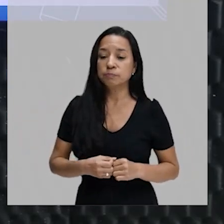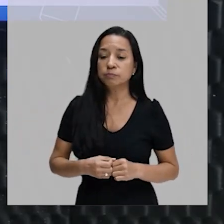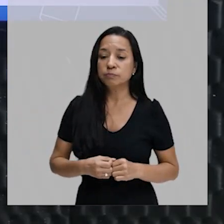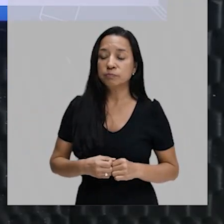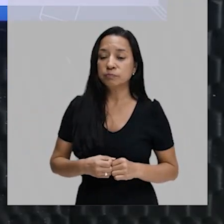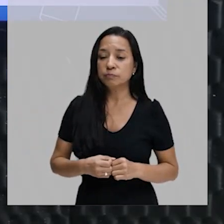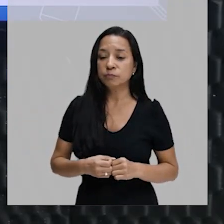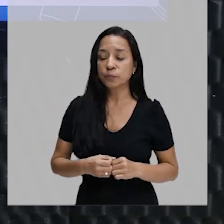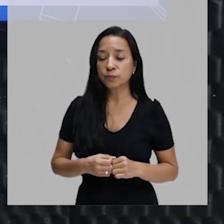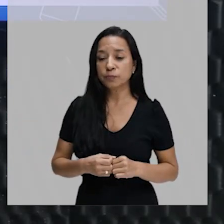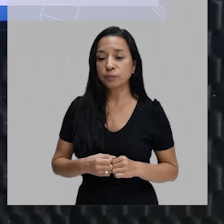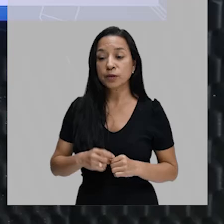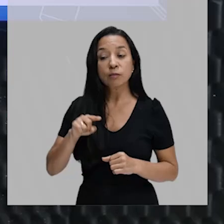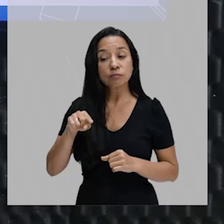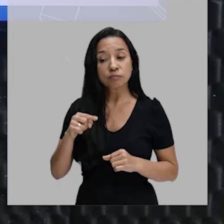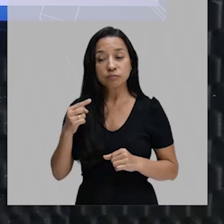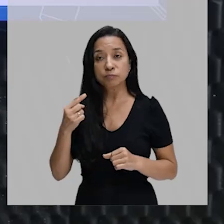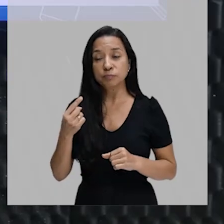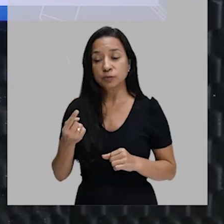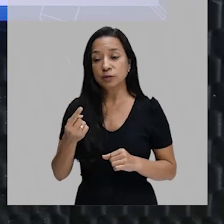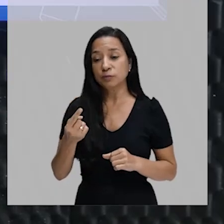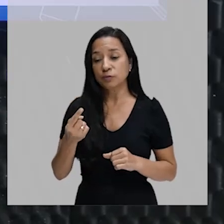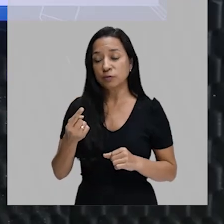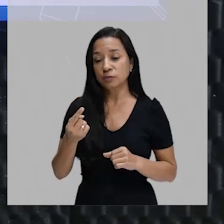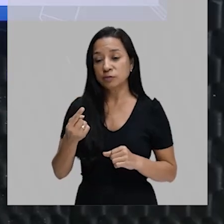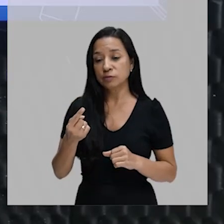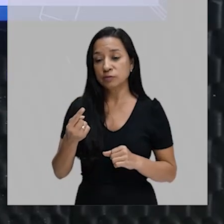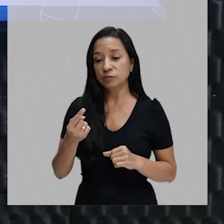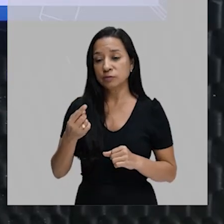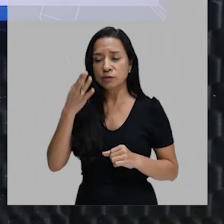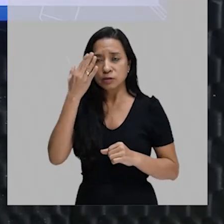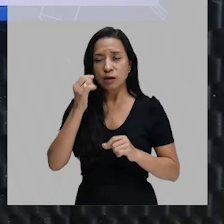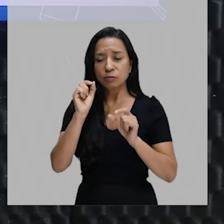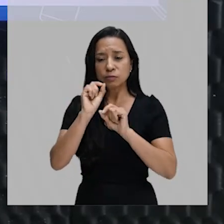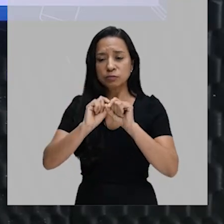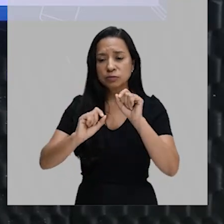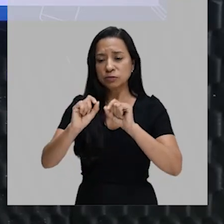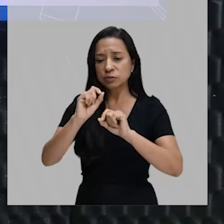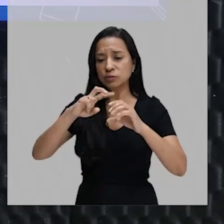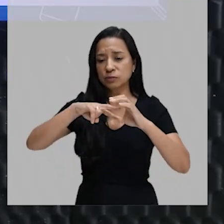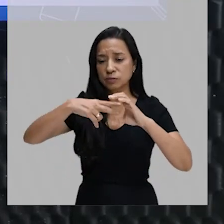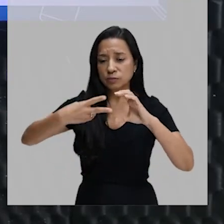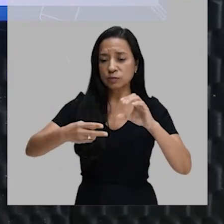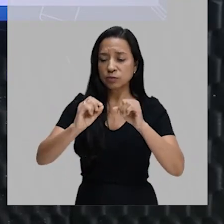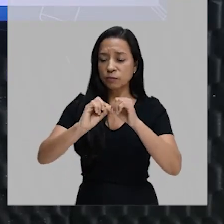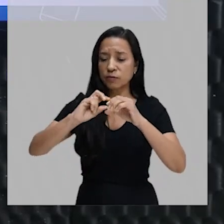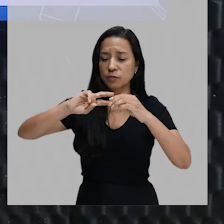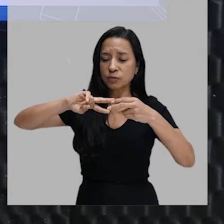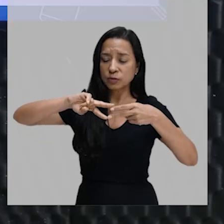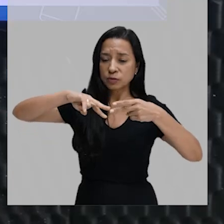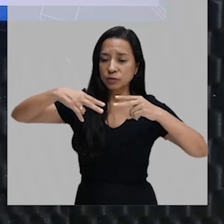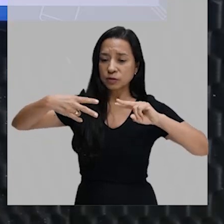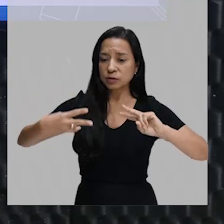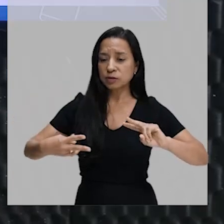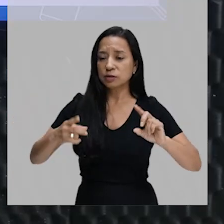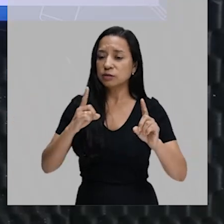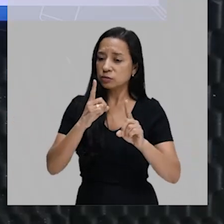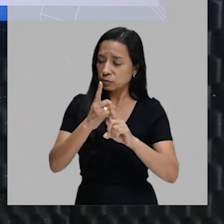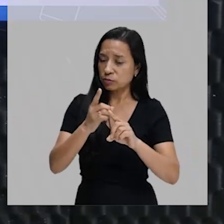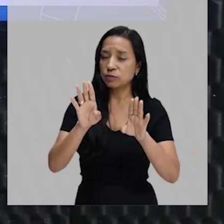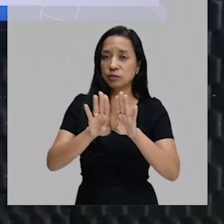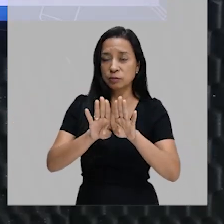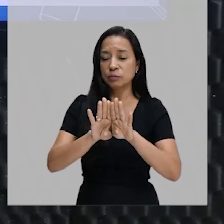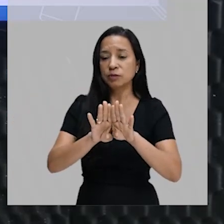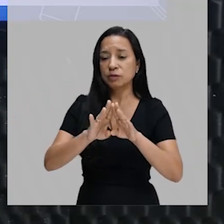E, consequentemente, como sabe-se que o cromossomo é feito de DNA, foi descoberto também